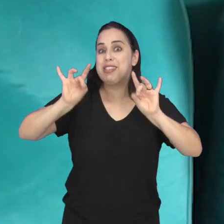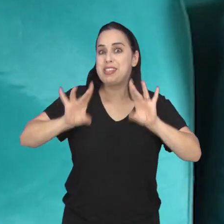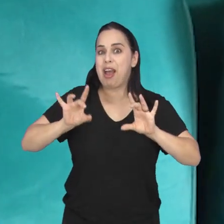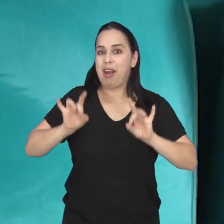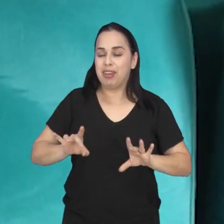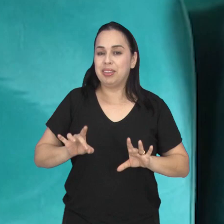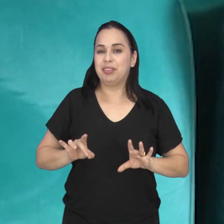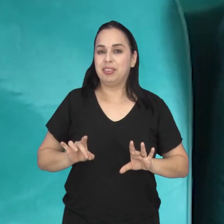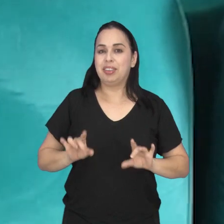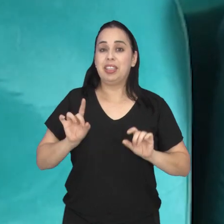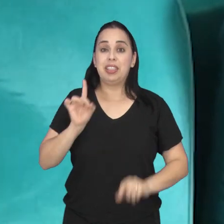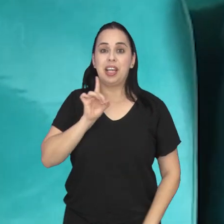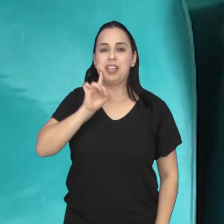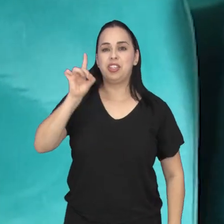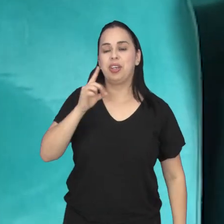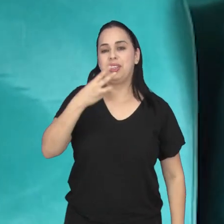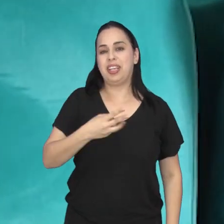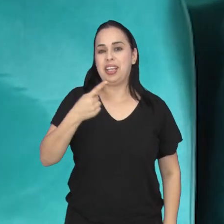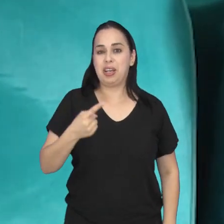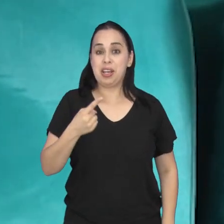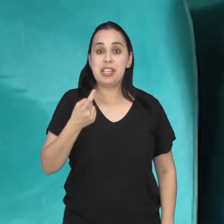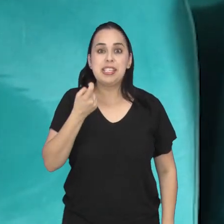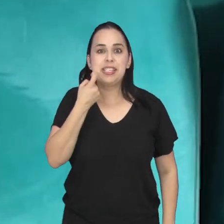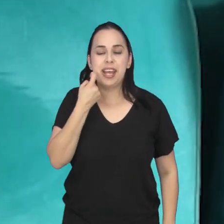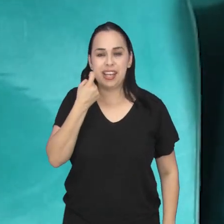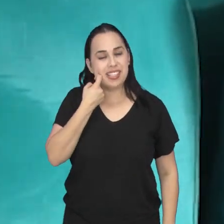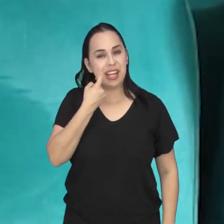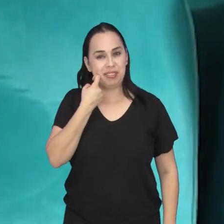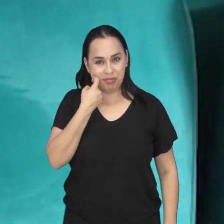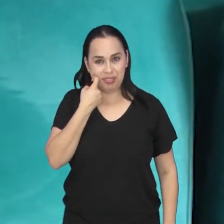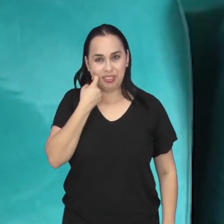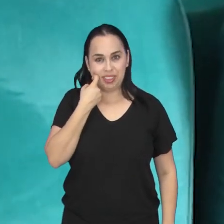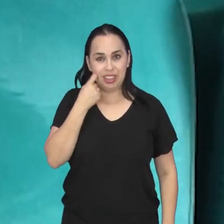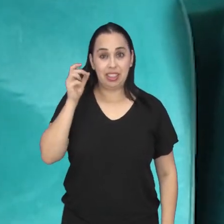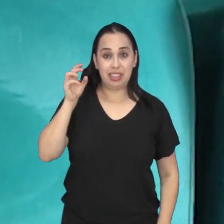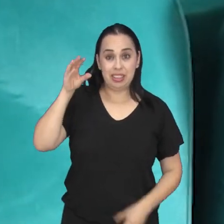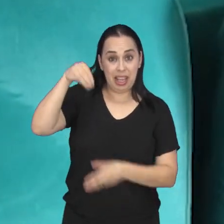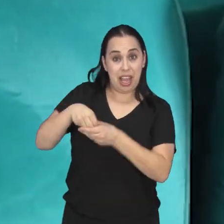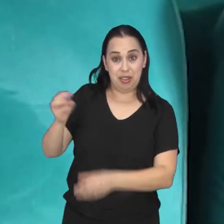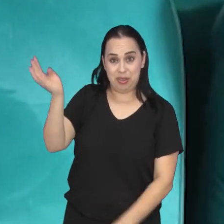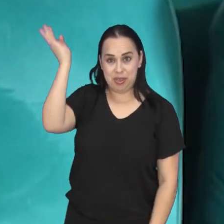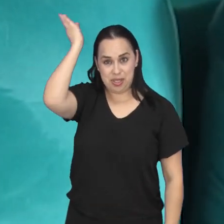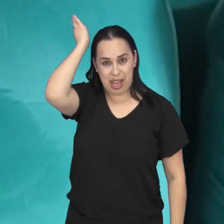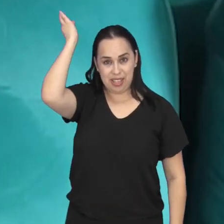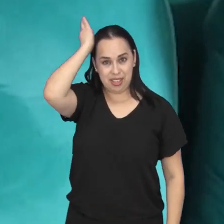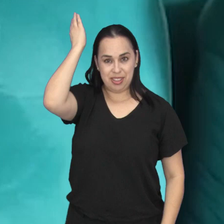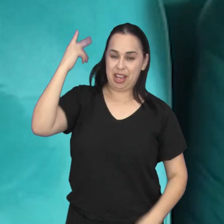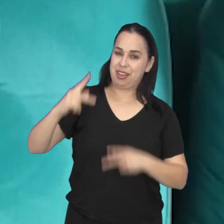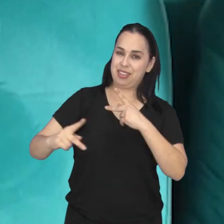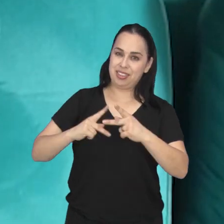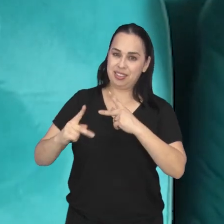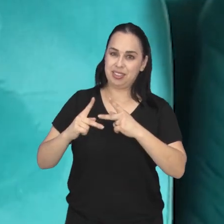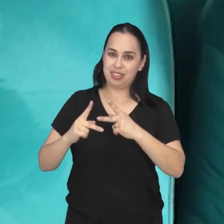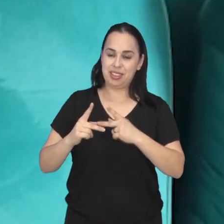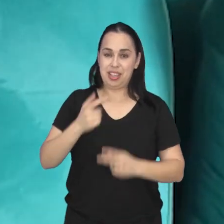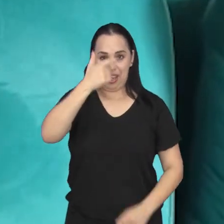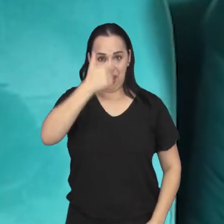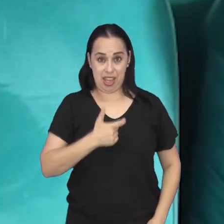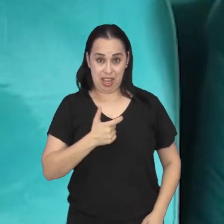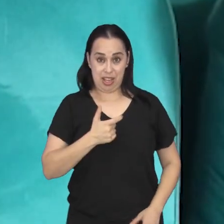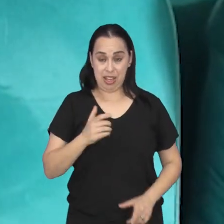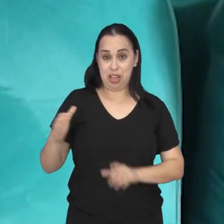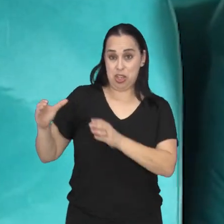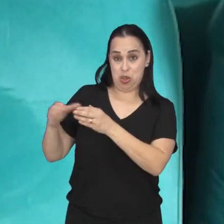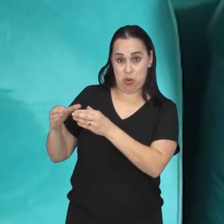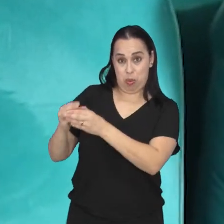especial dia 31, sexta-feira, no Sesc, São José dos Campos, Ivan Márcio